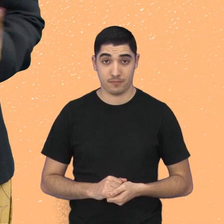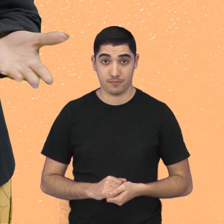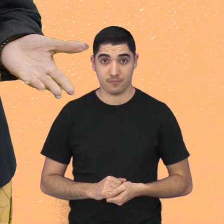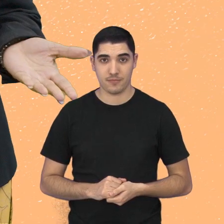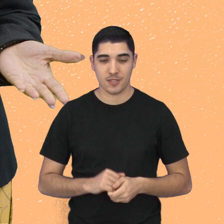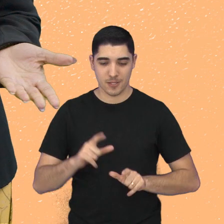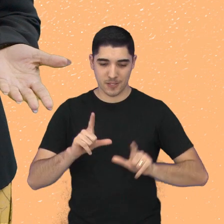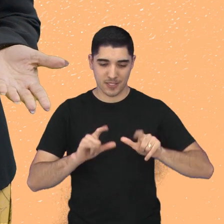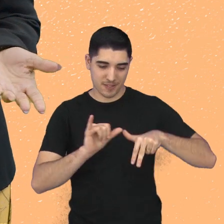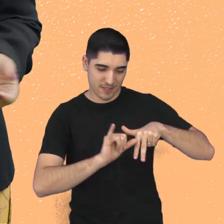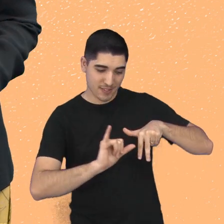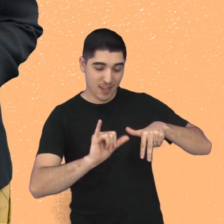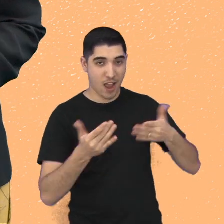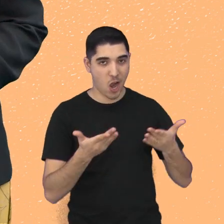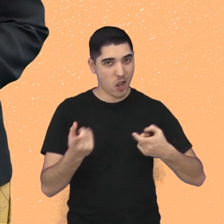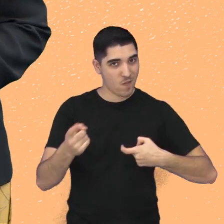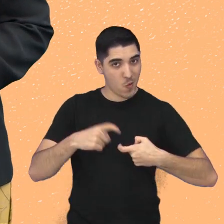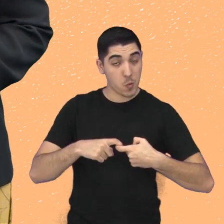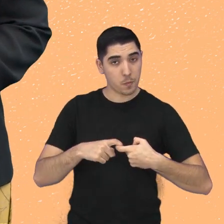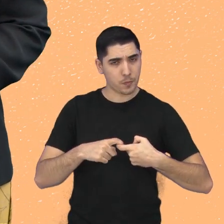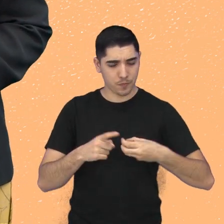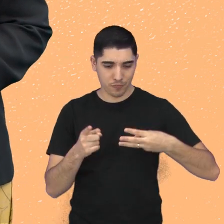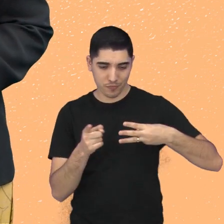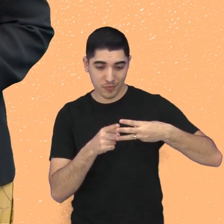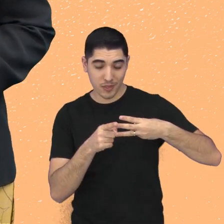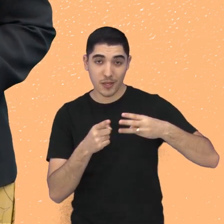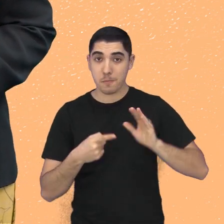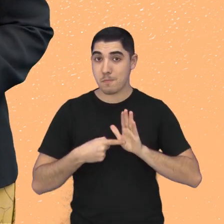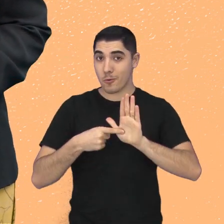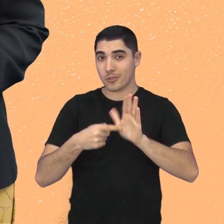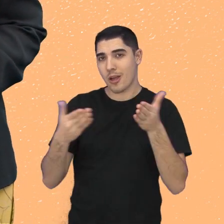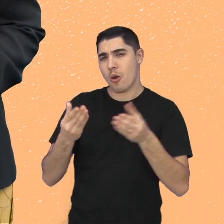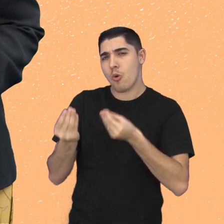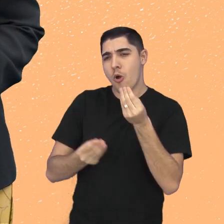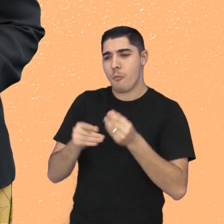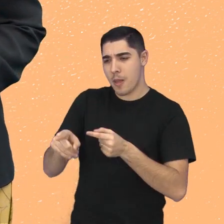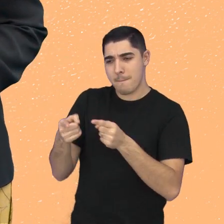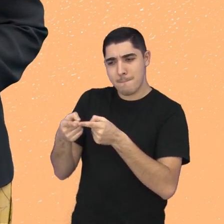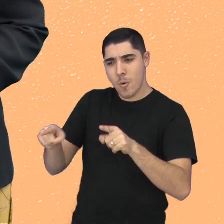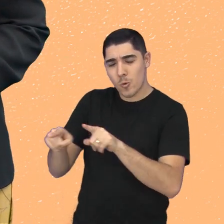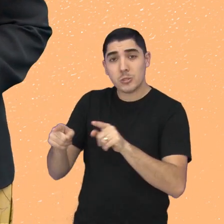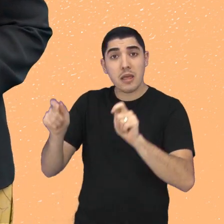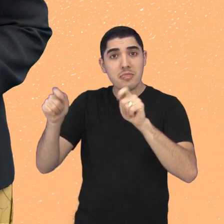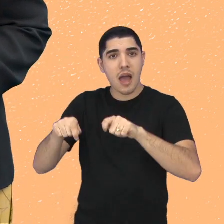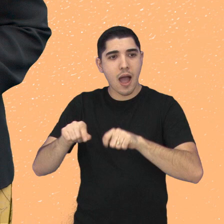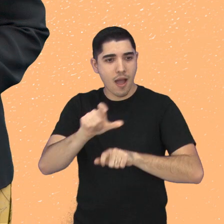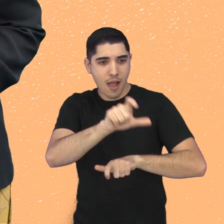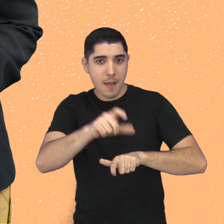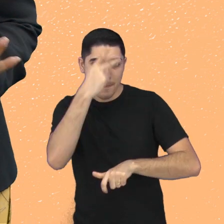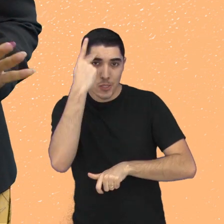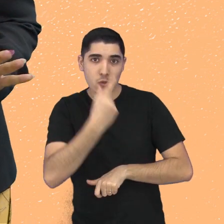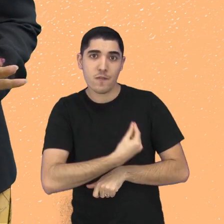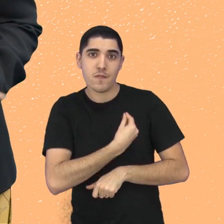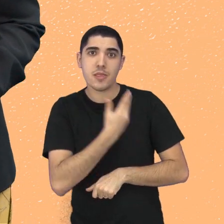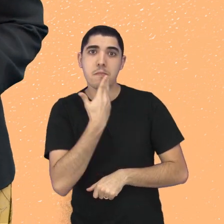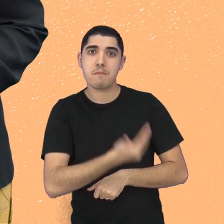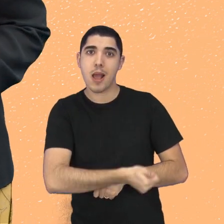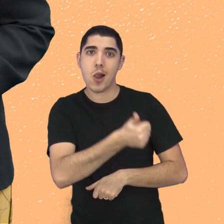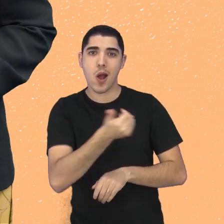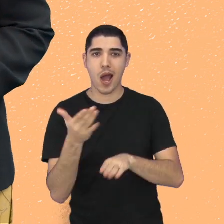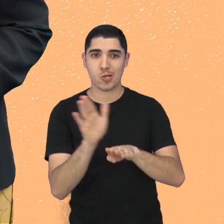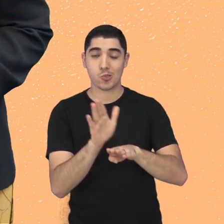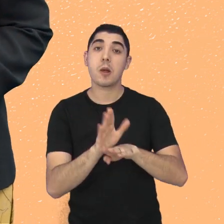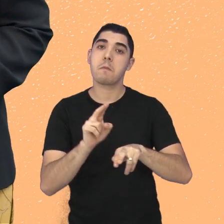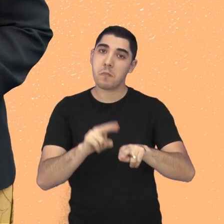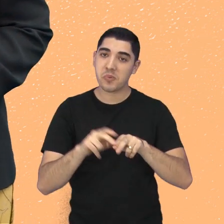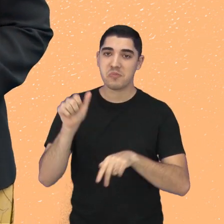E o Com a Palavra está de volta. Neste bloco, vamos descobrir como o canto influencia na qualidade de vida das pessoas, por